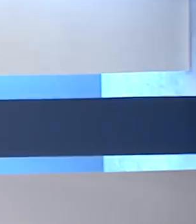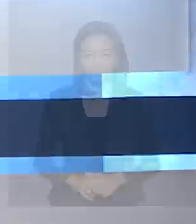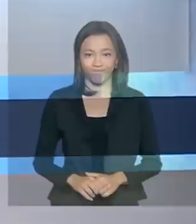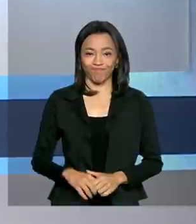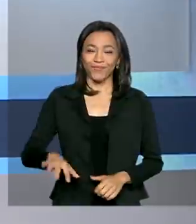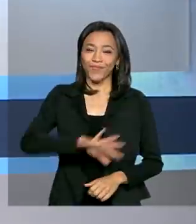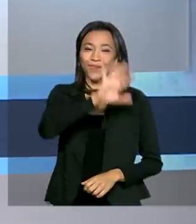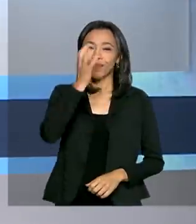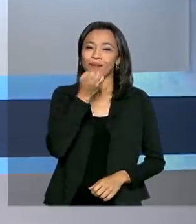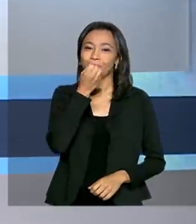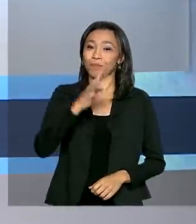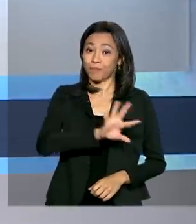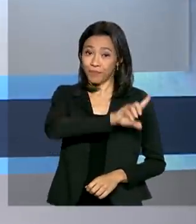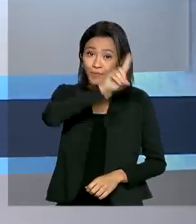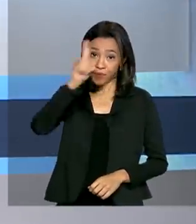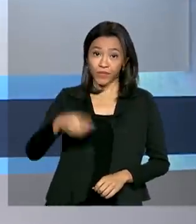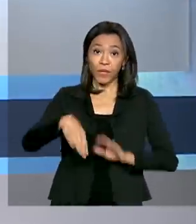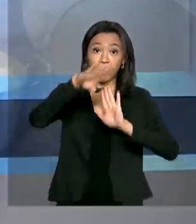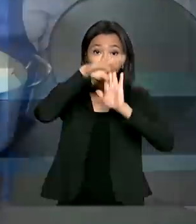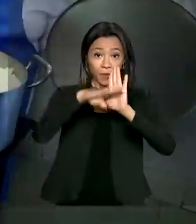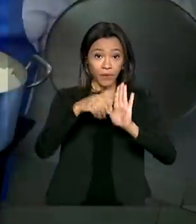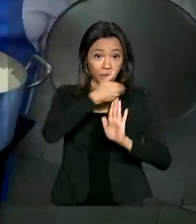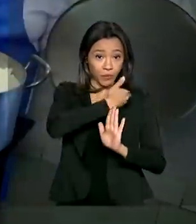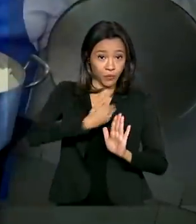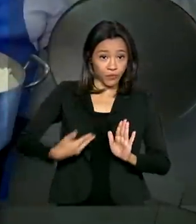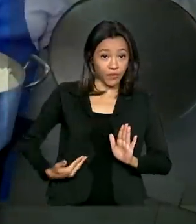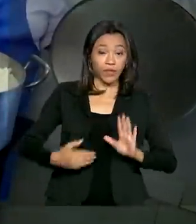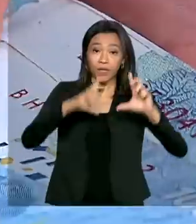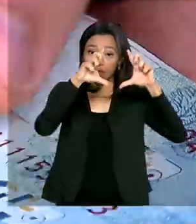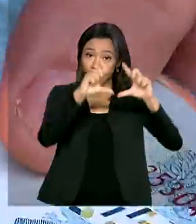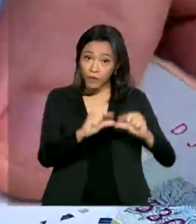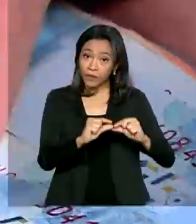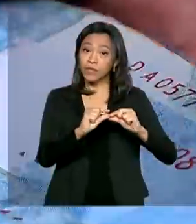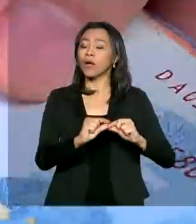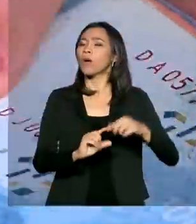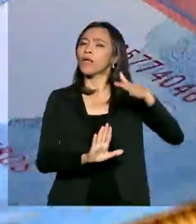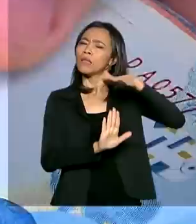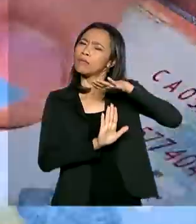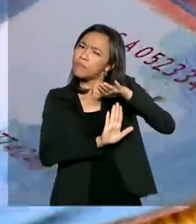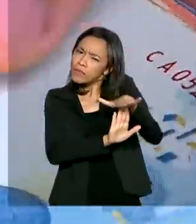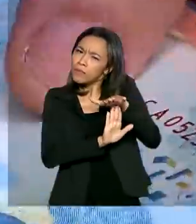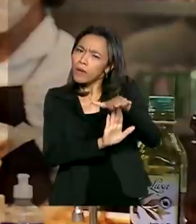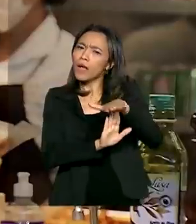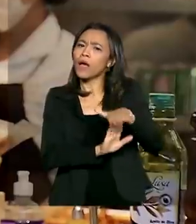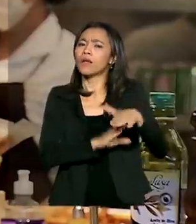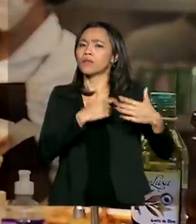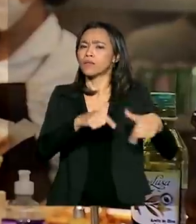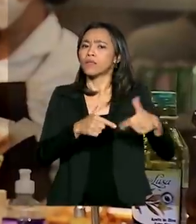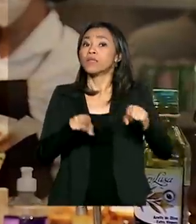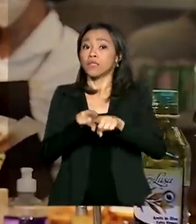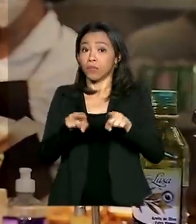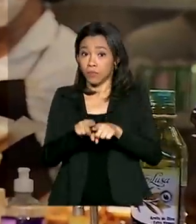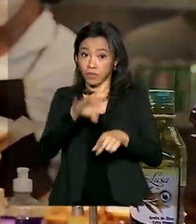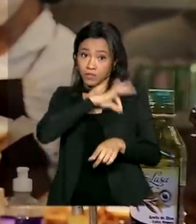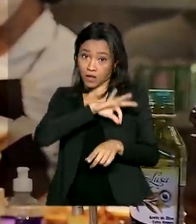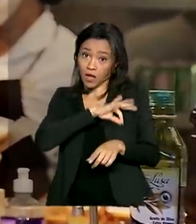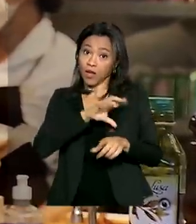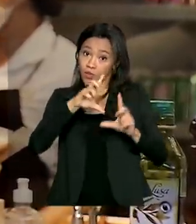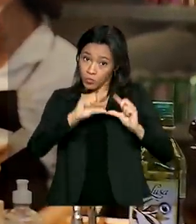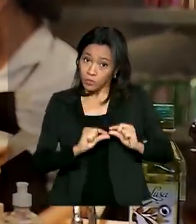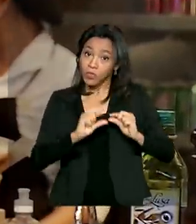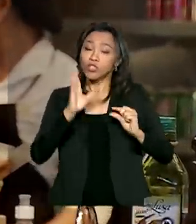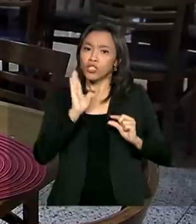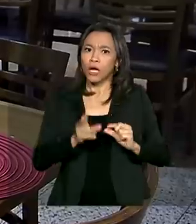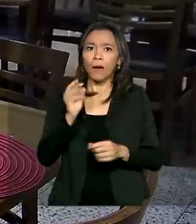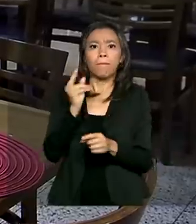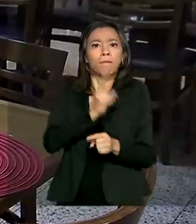Olá, bom dia! Programa de redução temporária de salários e suspensão de contratos de trabalho já ajudou a preservar mais